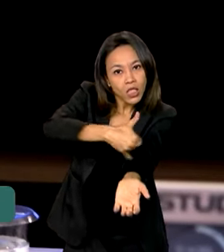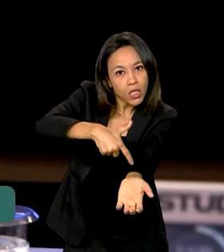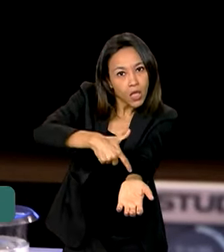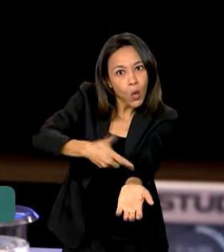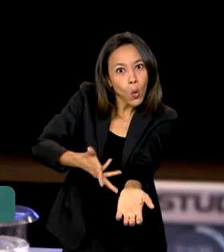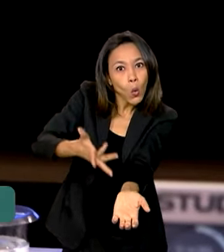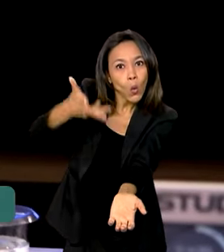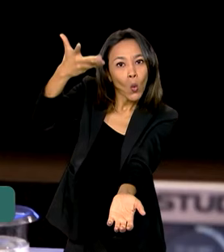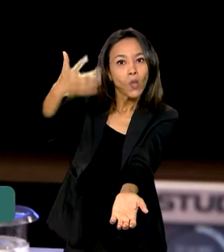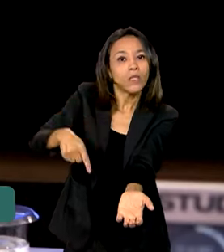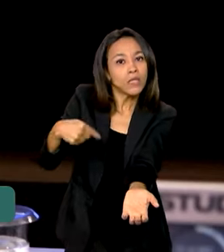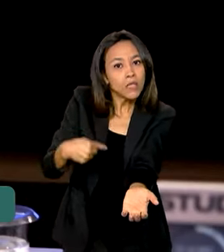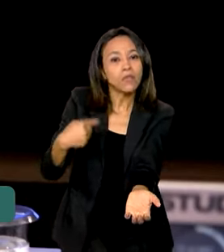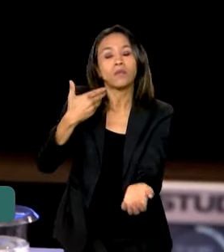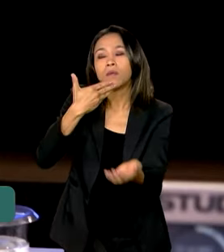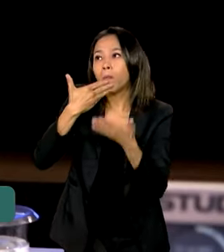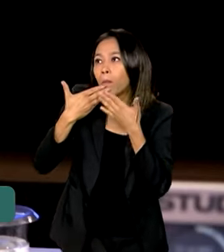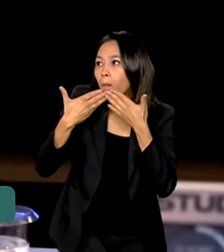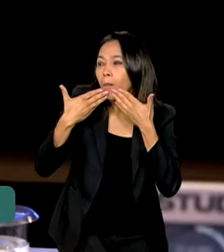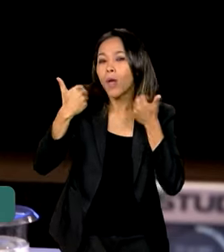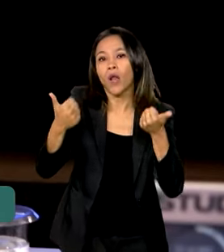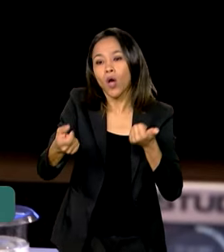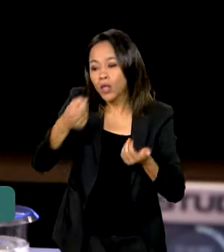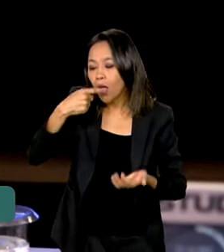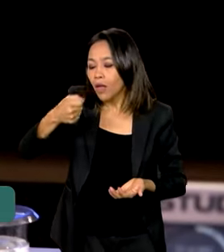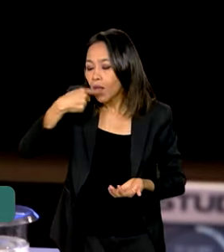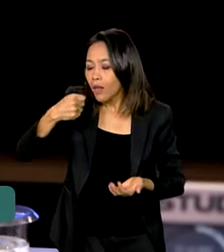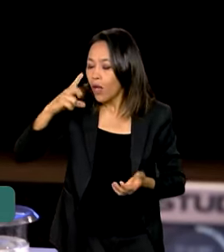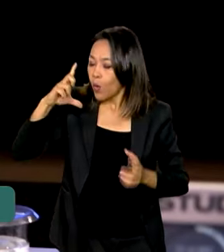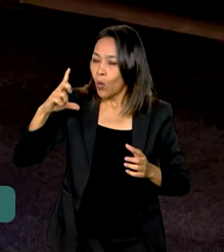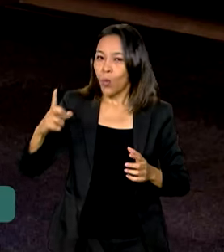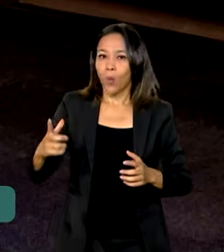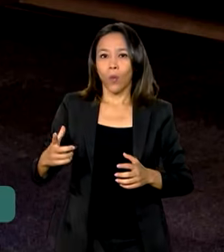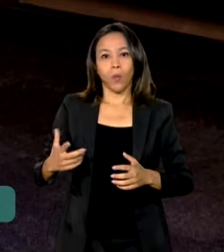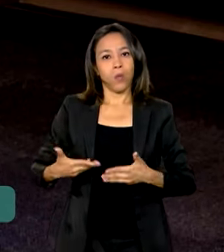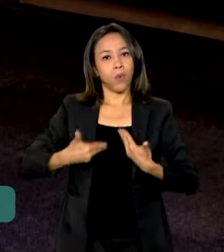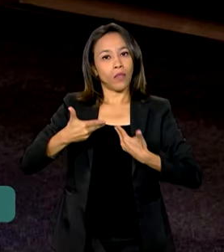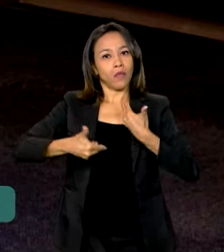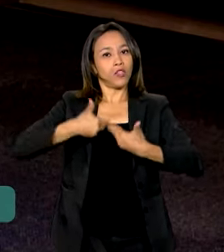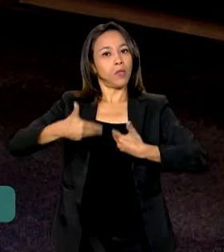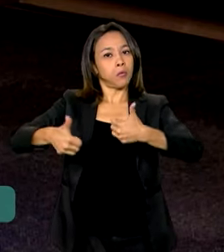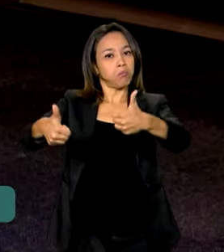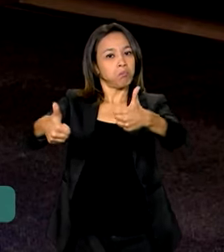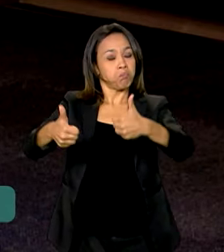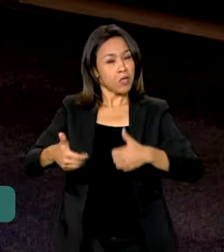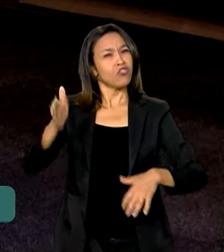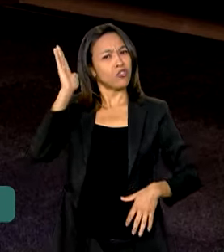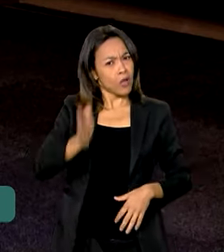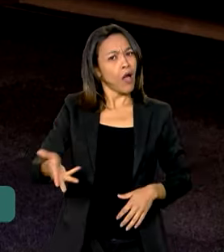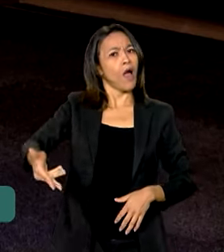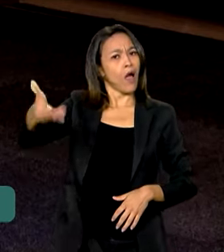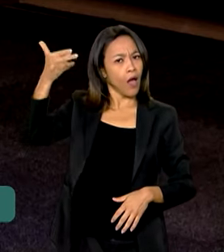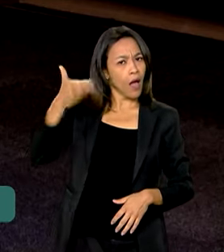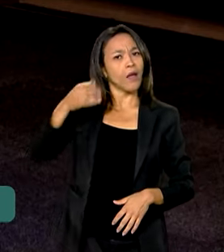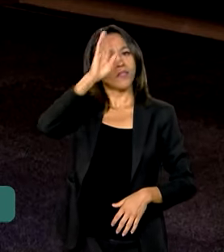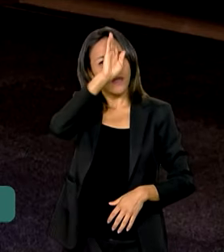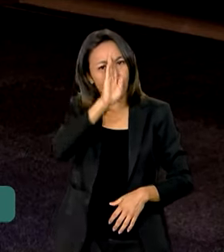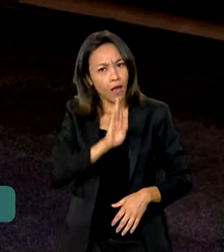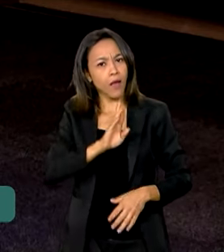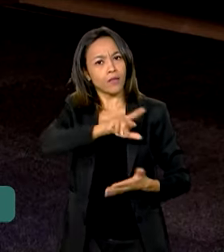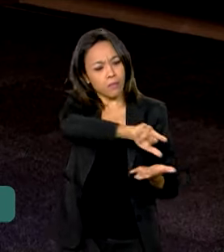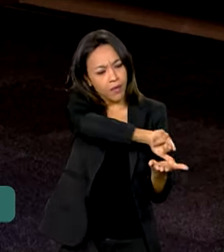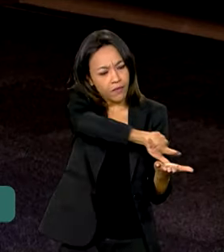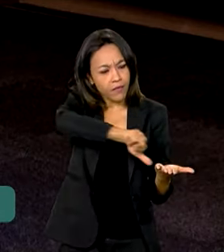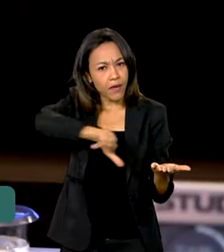uma melhoria nessa qualidade de atendimento. Mas nós já tínhamos a gratuidade para todos